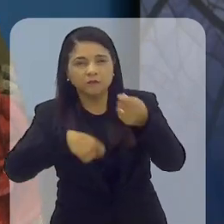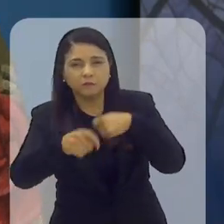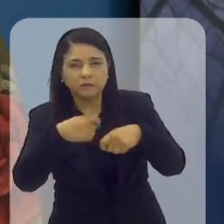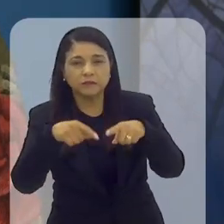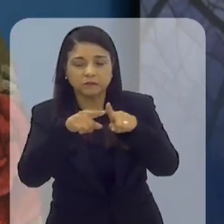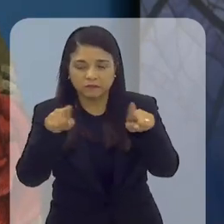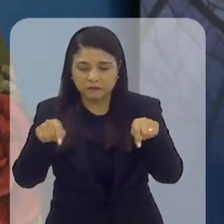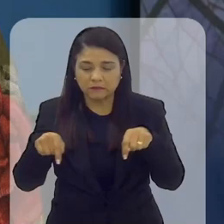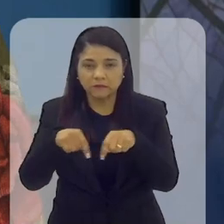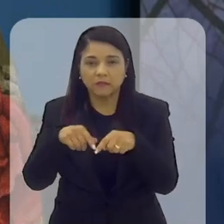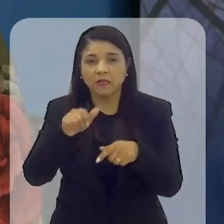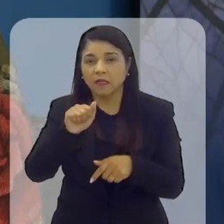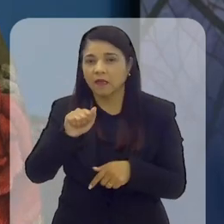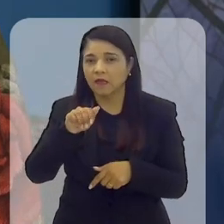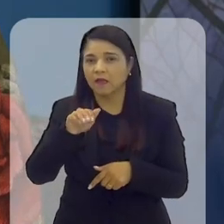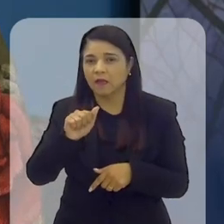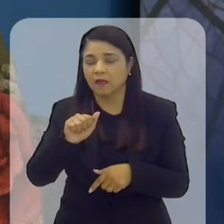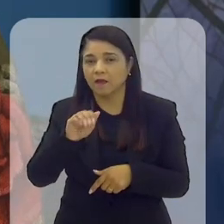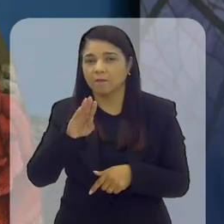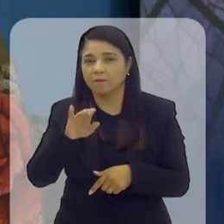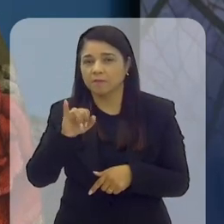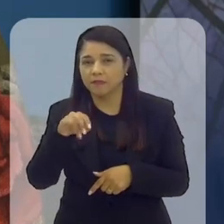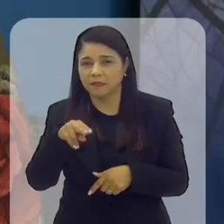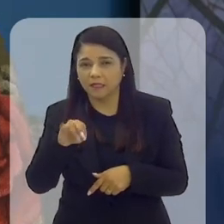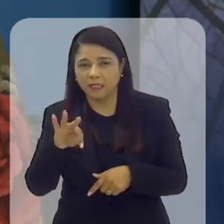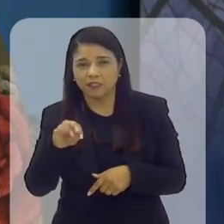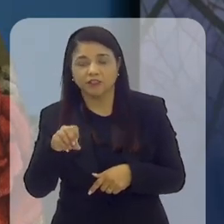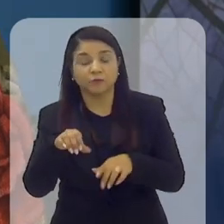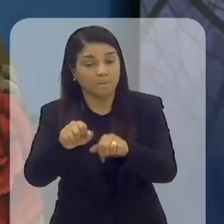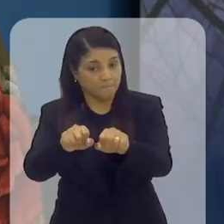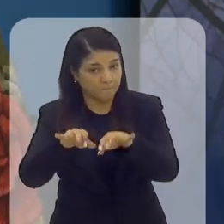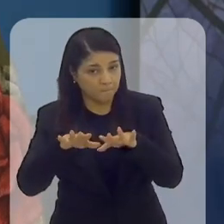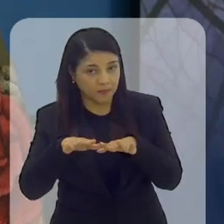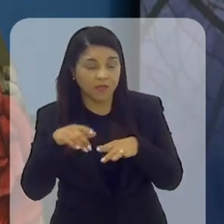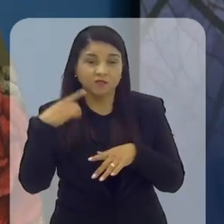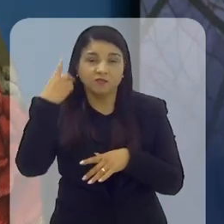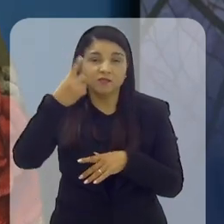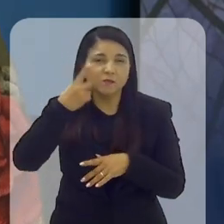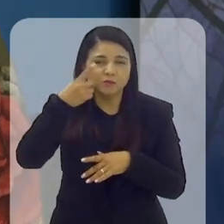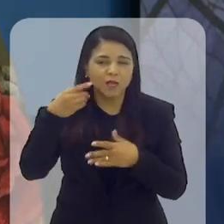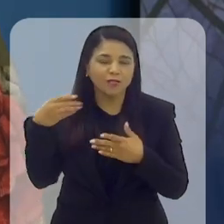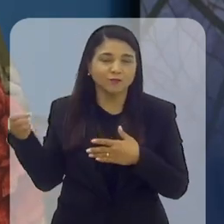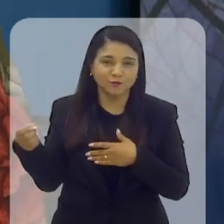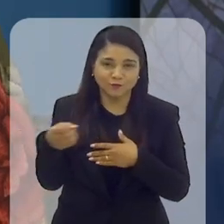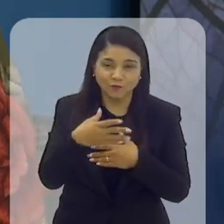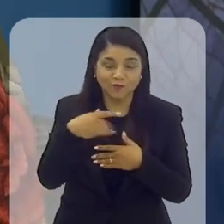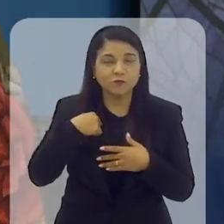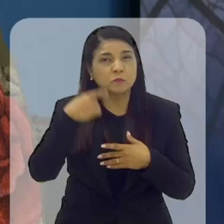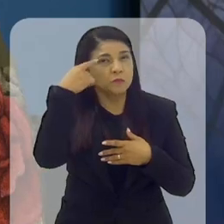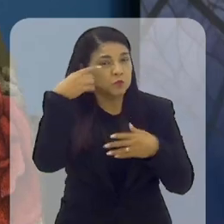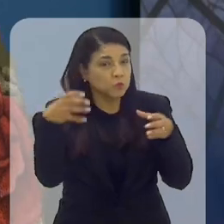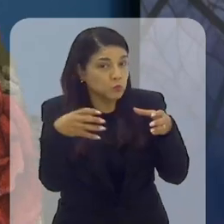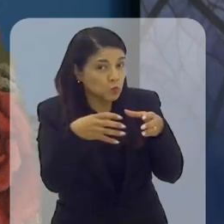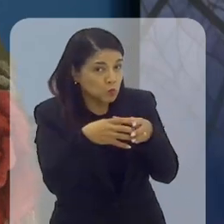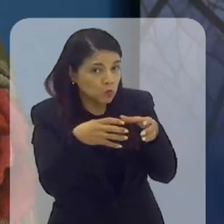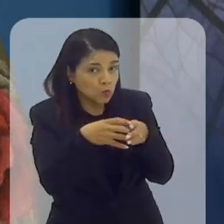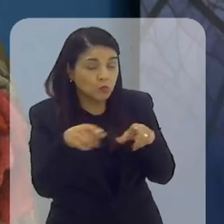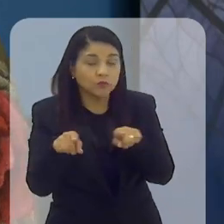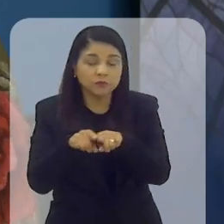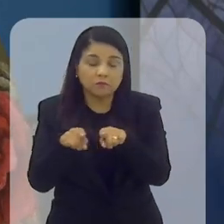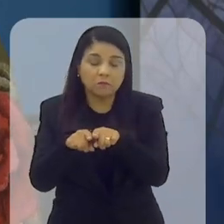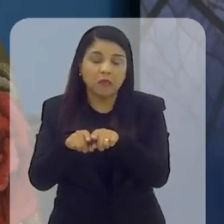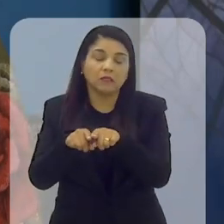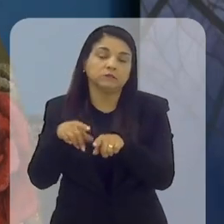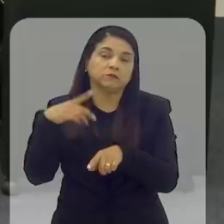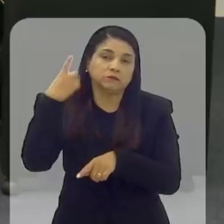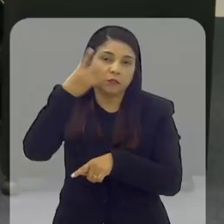administração de gabinete, de plenário para os deputados que estavam chegando, porque a gente pensou nas equipes e nos